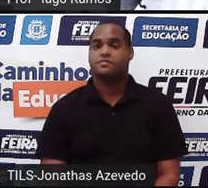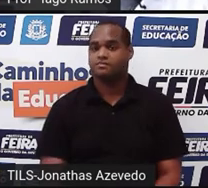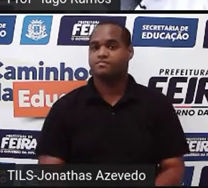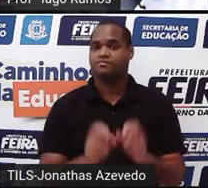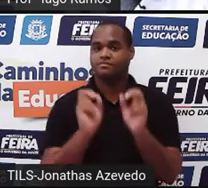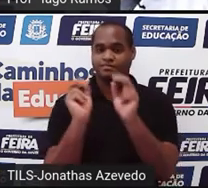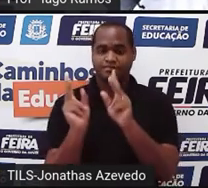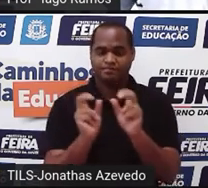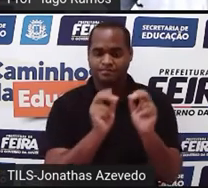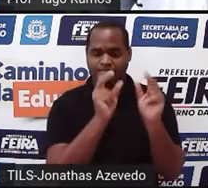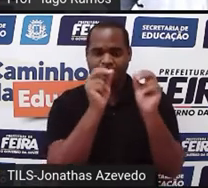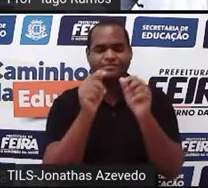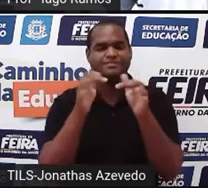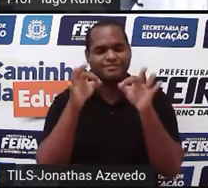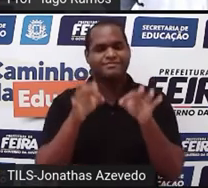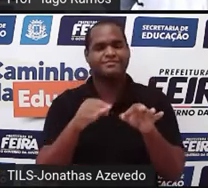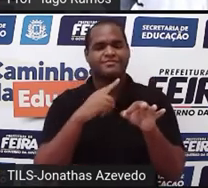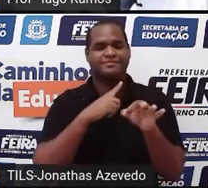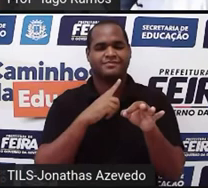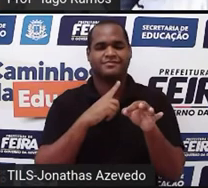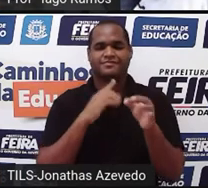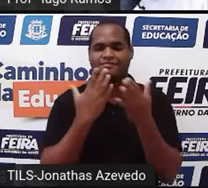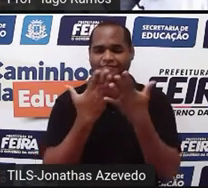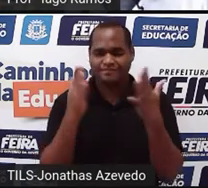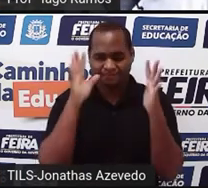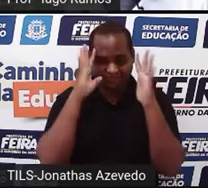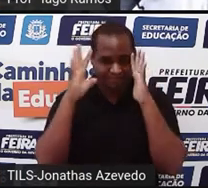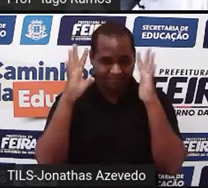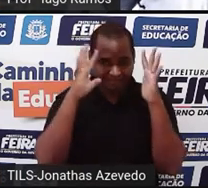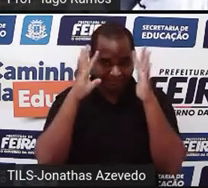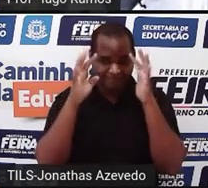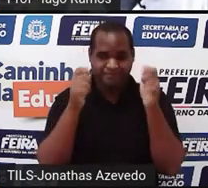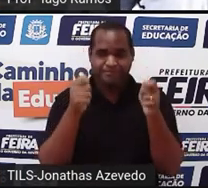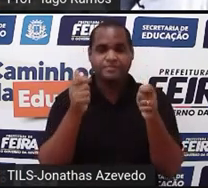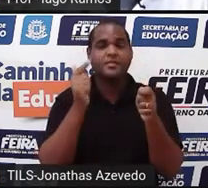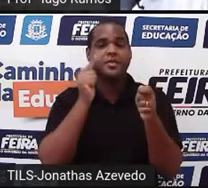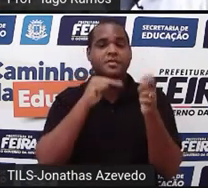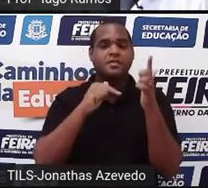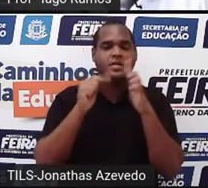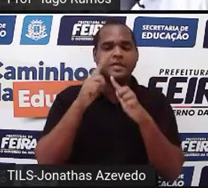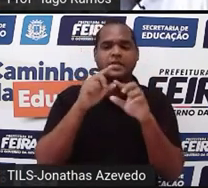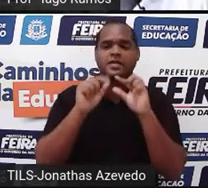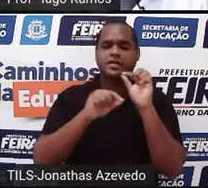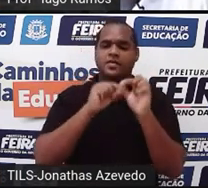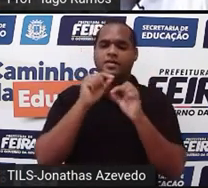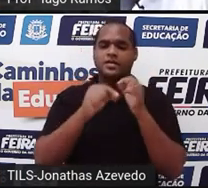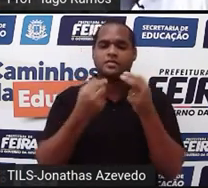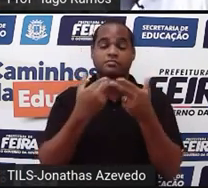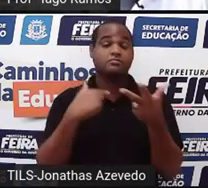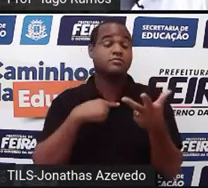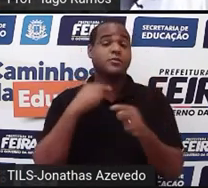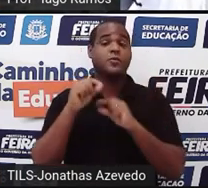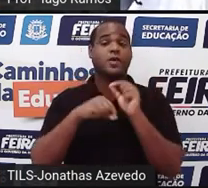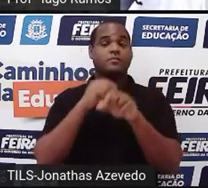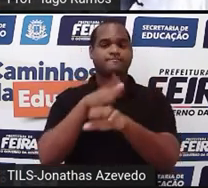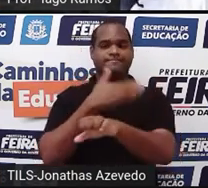Prontinho. Então, é isso aí, né? Refletiu? Conseguiu perceber o quanto é que você entendeu até esse momento?